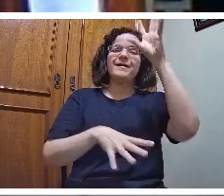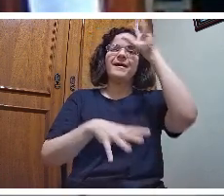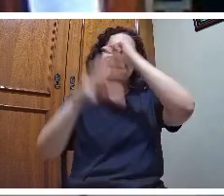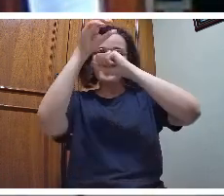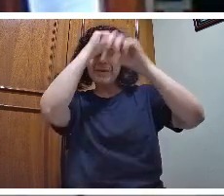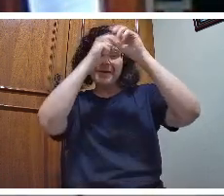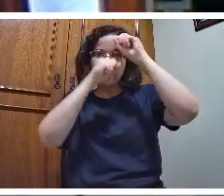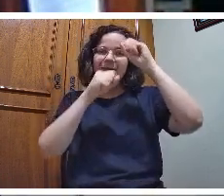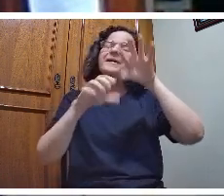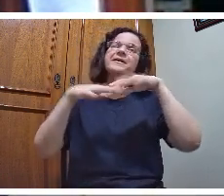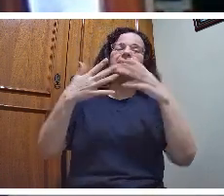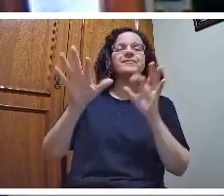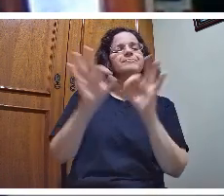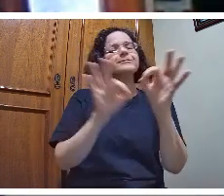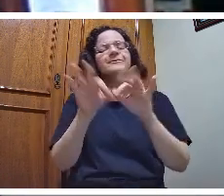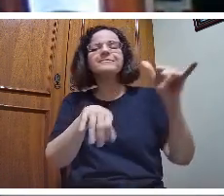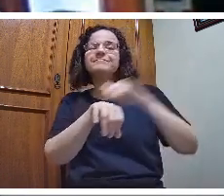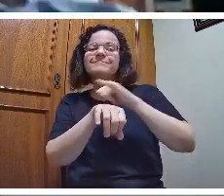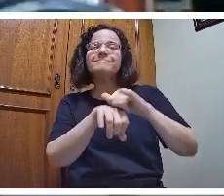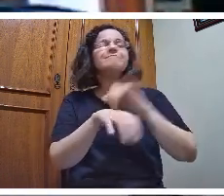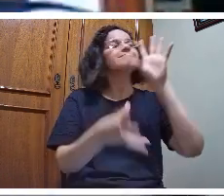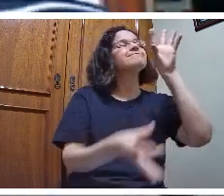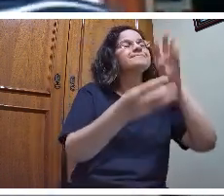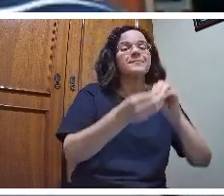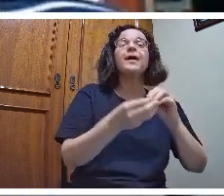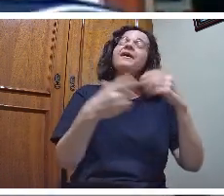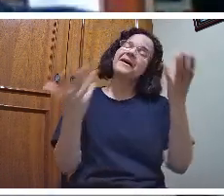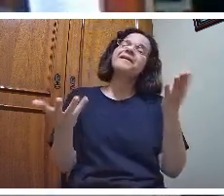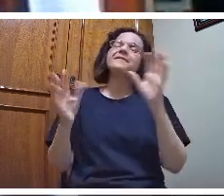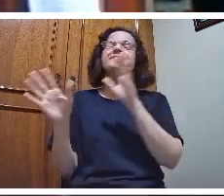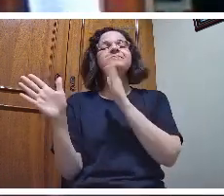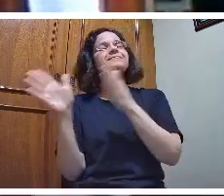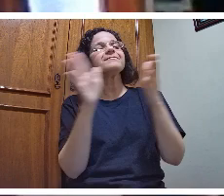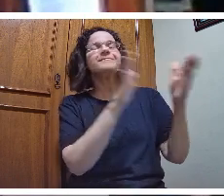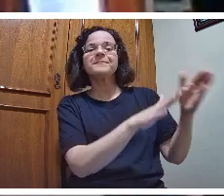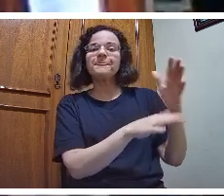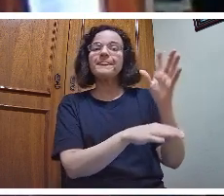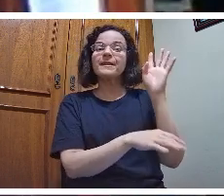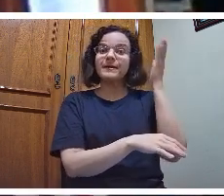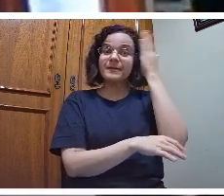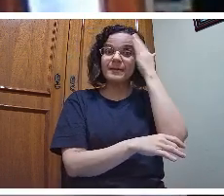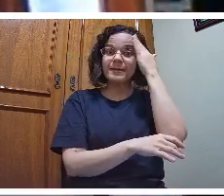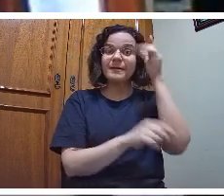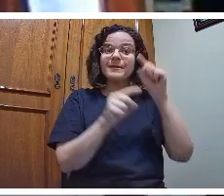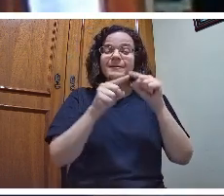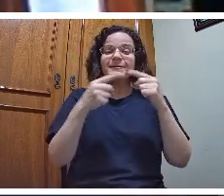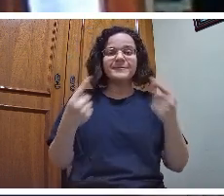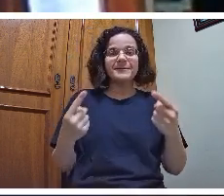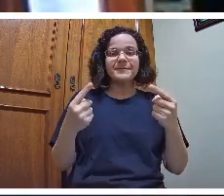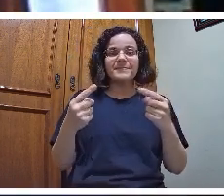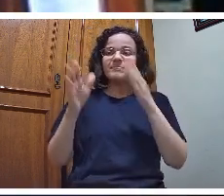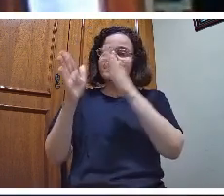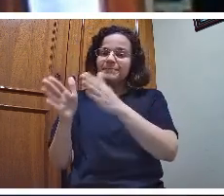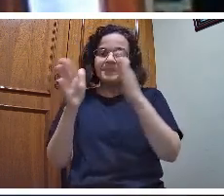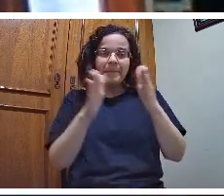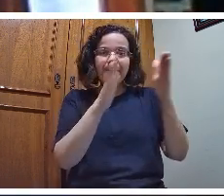isso mesmo, interessante, já sei. Vejam, então, esses momentos são sempre interligados, não são